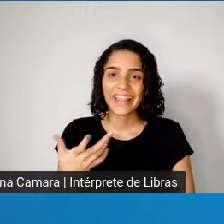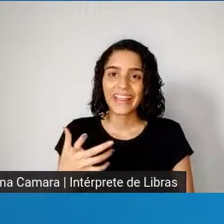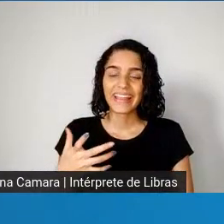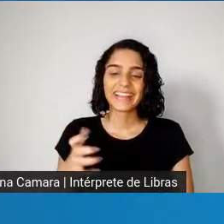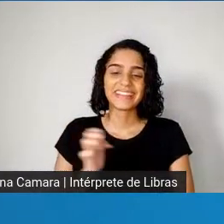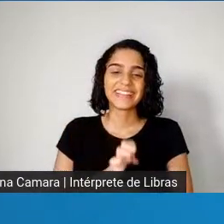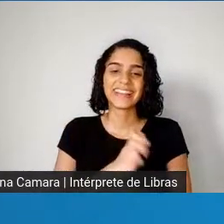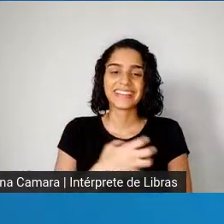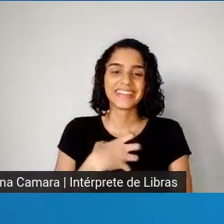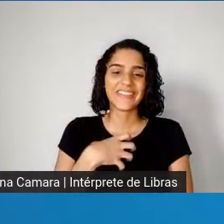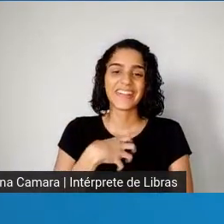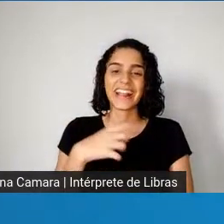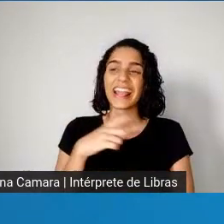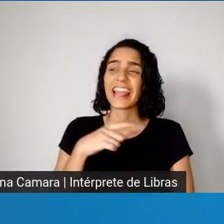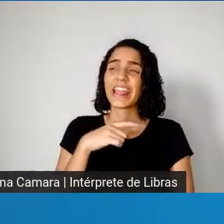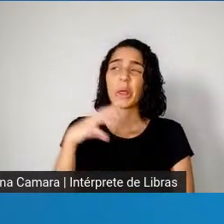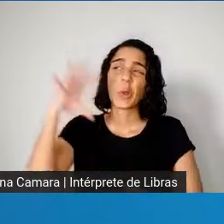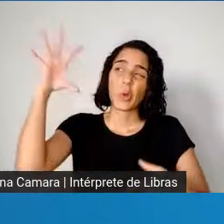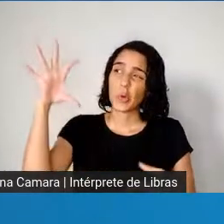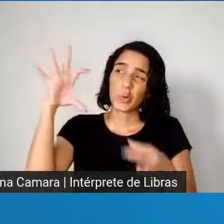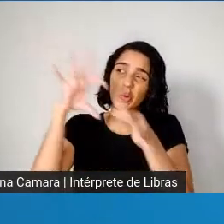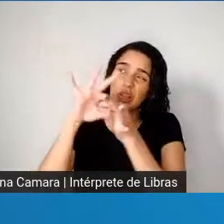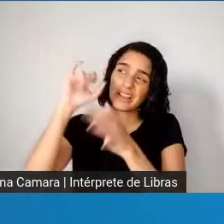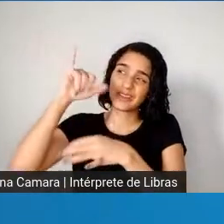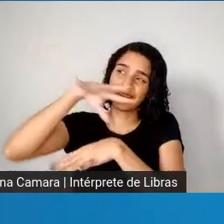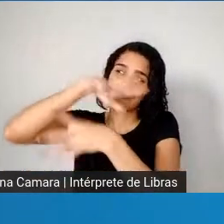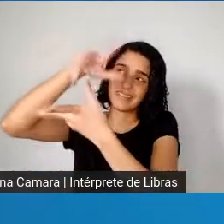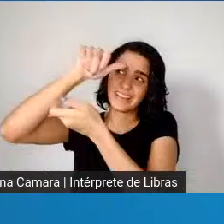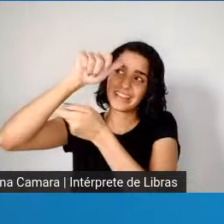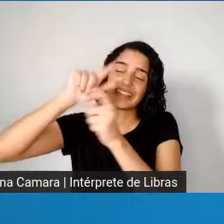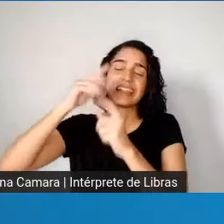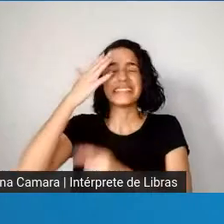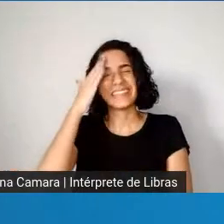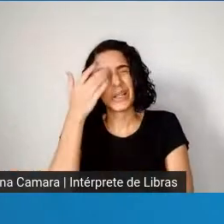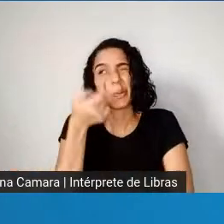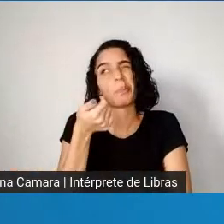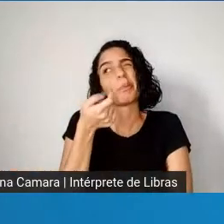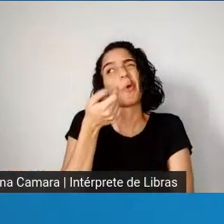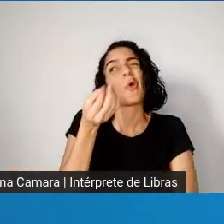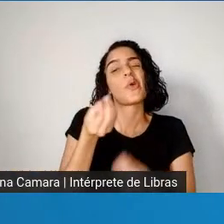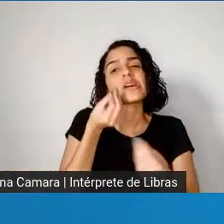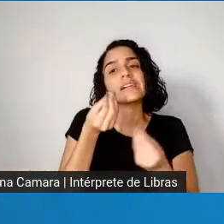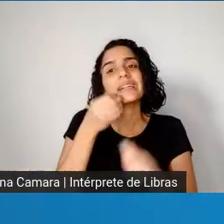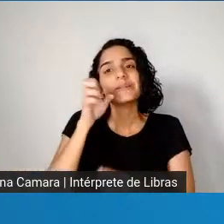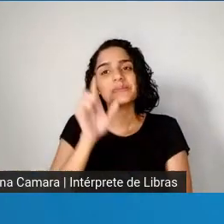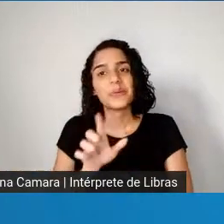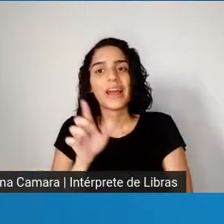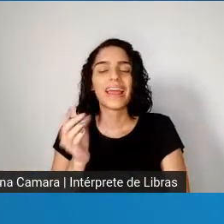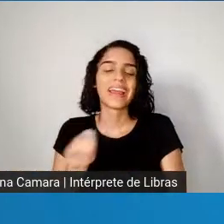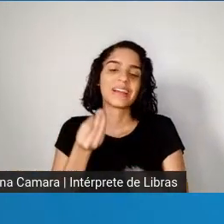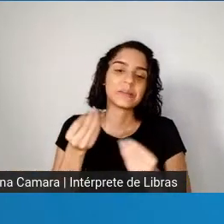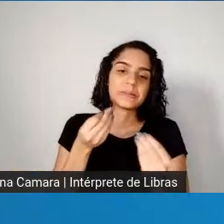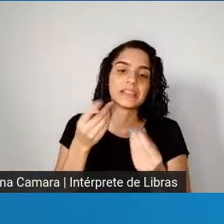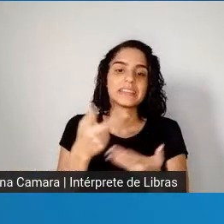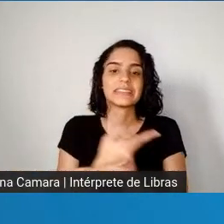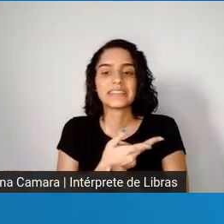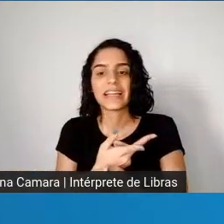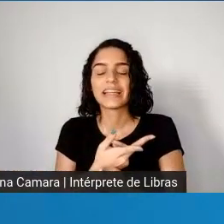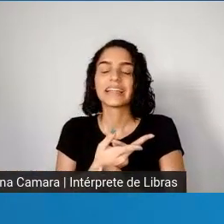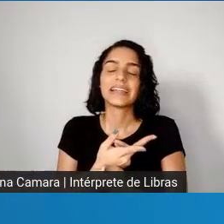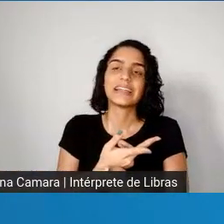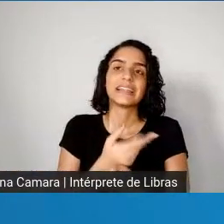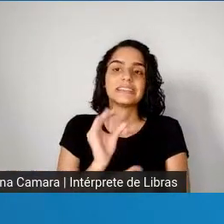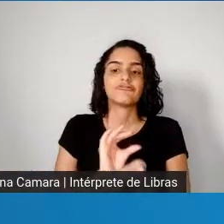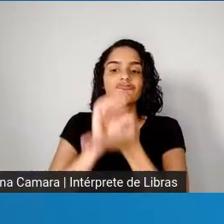conexões internacionais, entendo um pouco como funcionam os mecanismos, né? O mecanismo de financiamento de pesquisa,